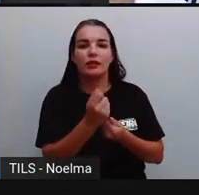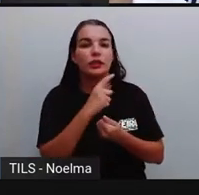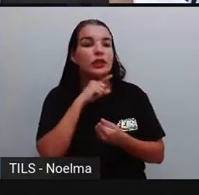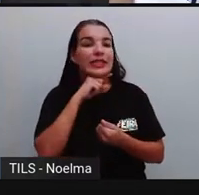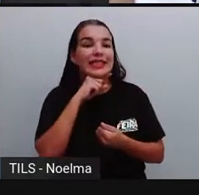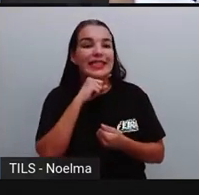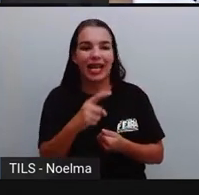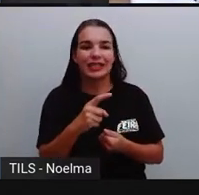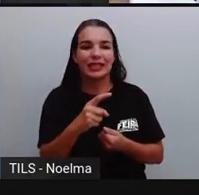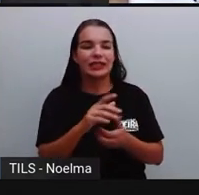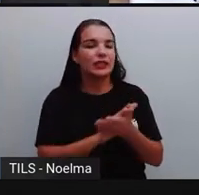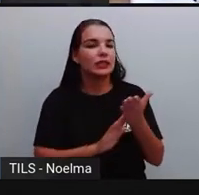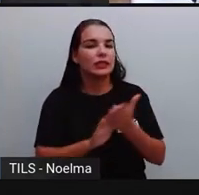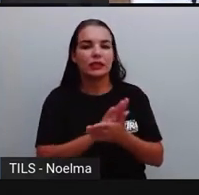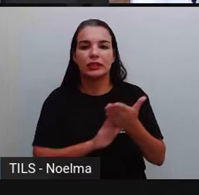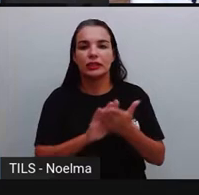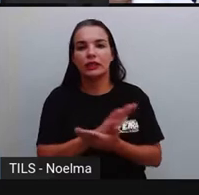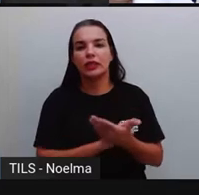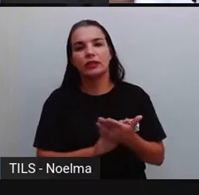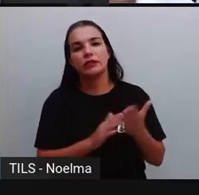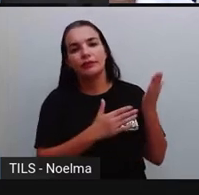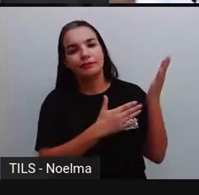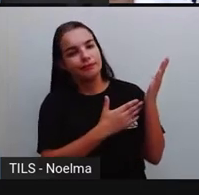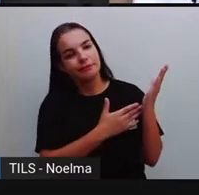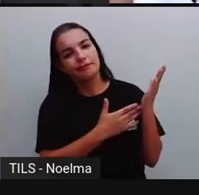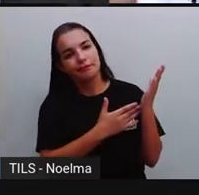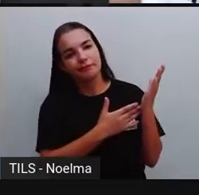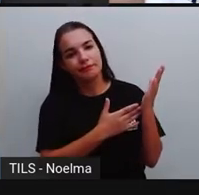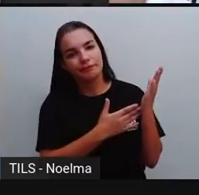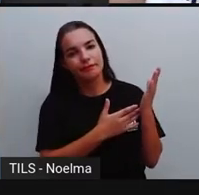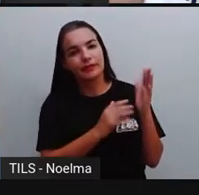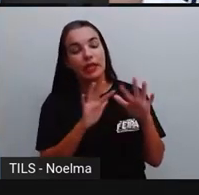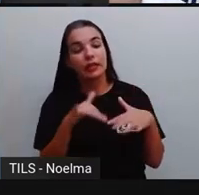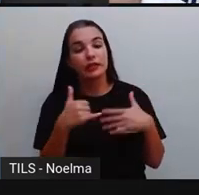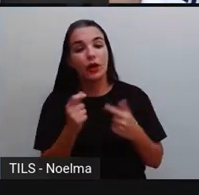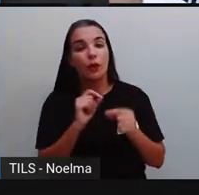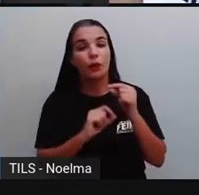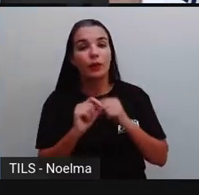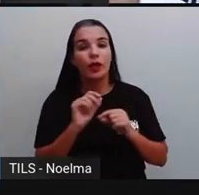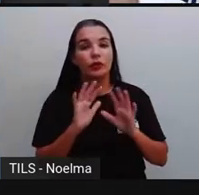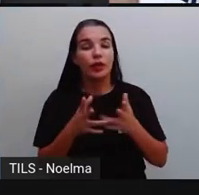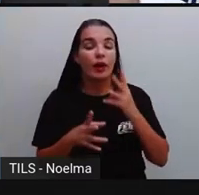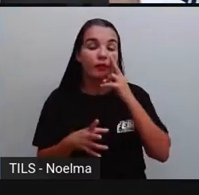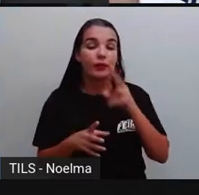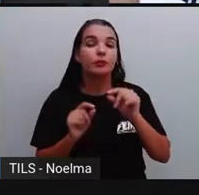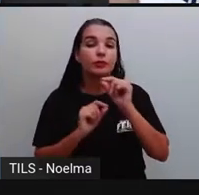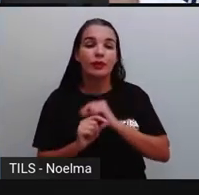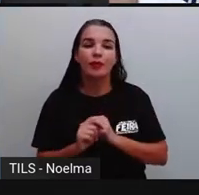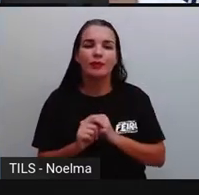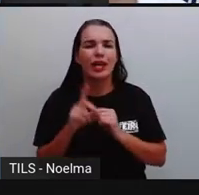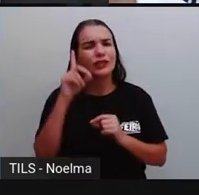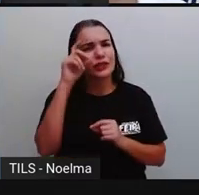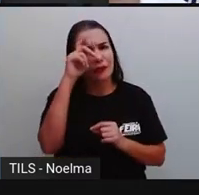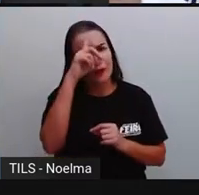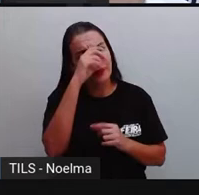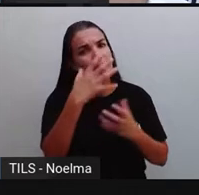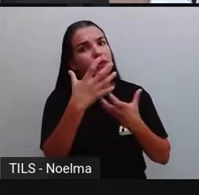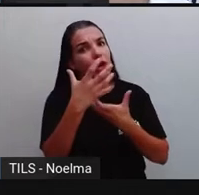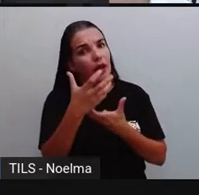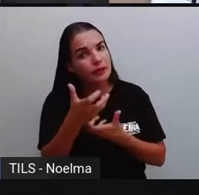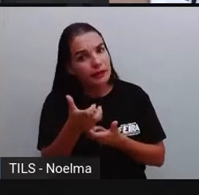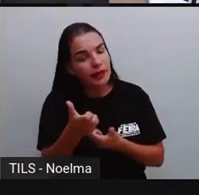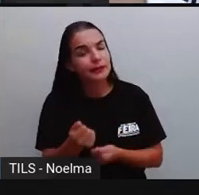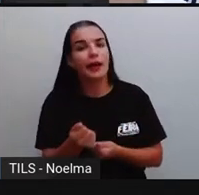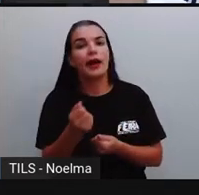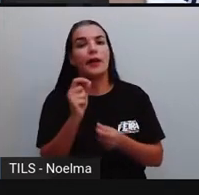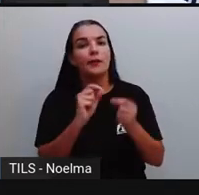violência, vem justamente, ó, da intolerância. E a intolerância, nós já vimos, que é aquela dificuldade que